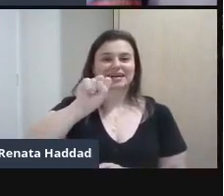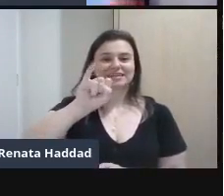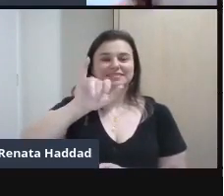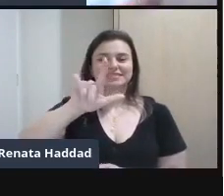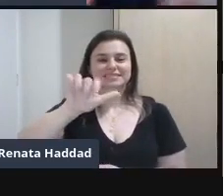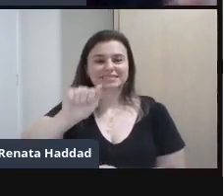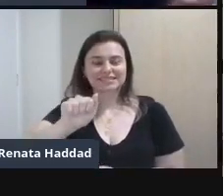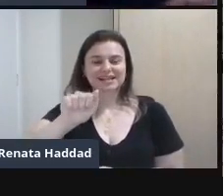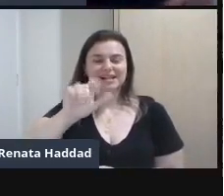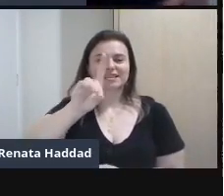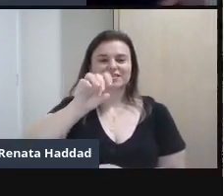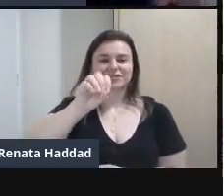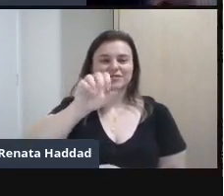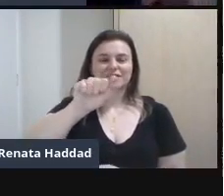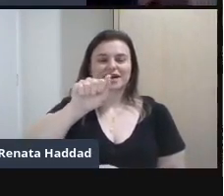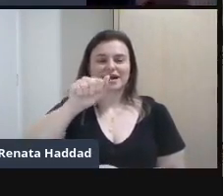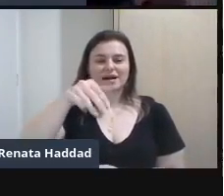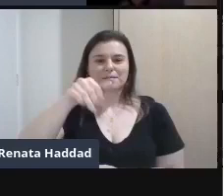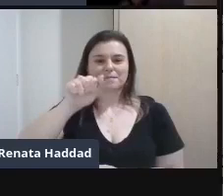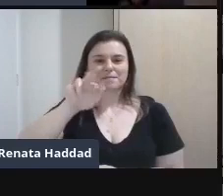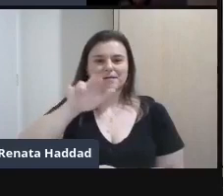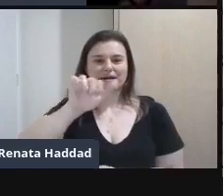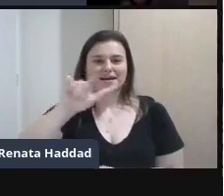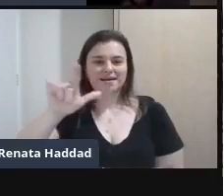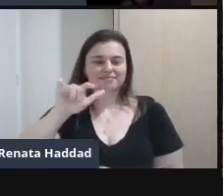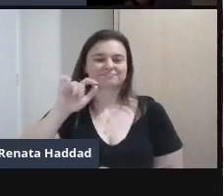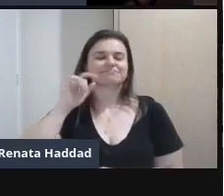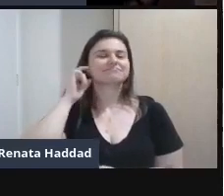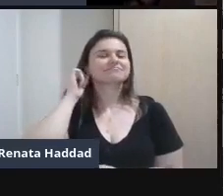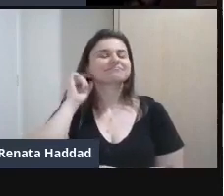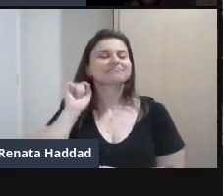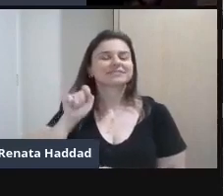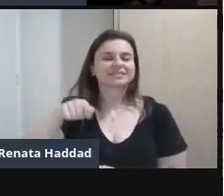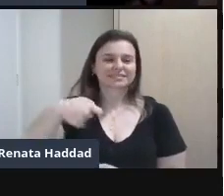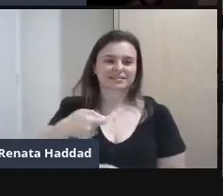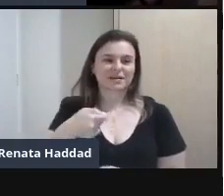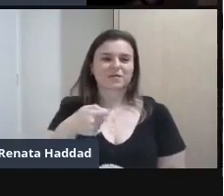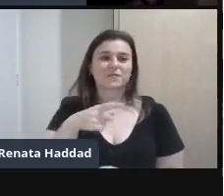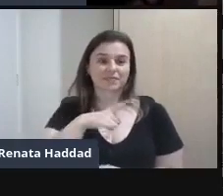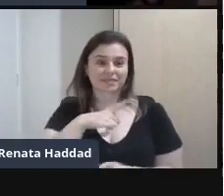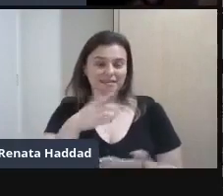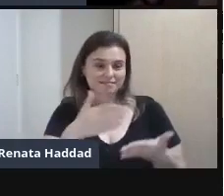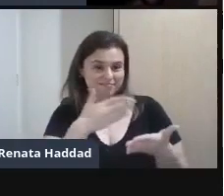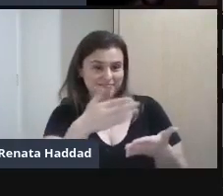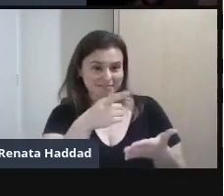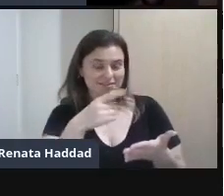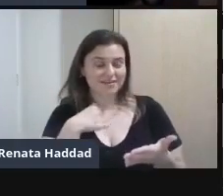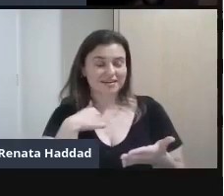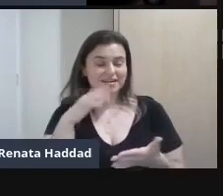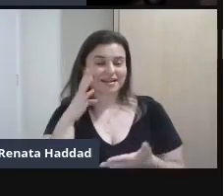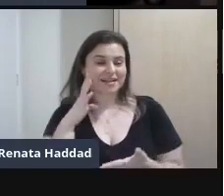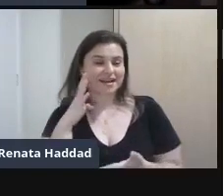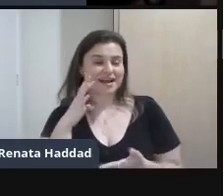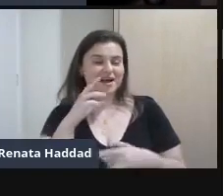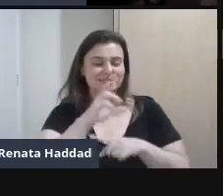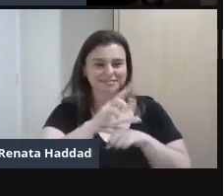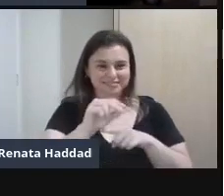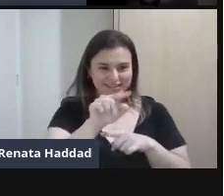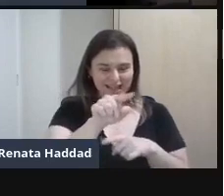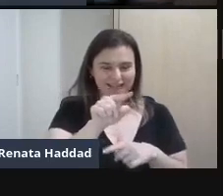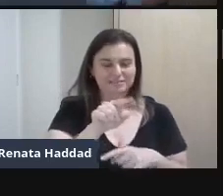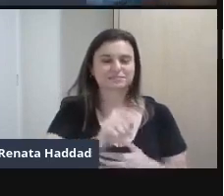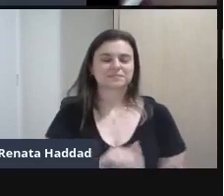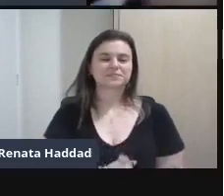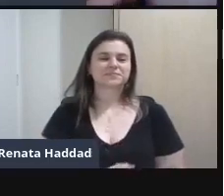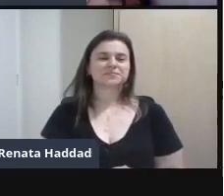Que saiu pela editora Senac Que tá aqui mostrando pra vocês Depois a gente A gente aumenta aqui Pra destacar o